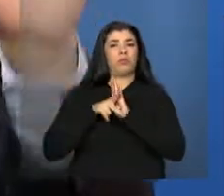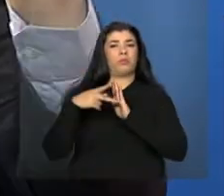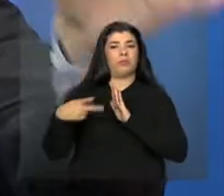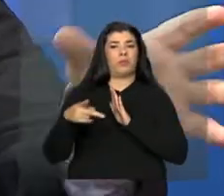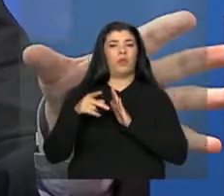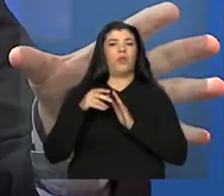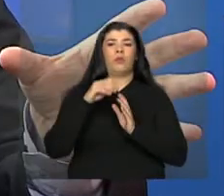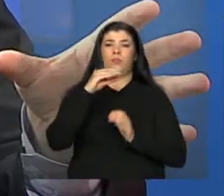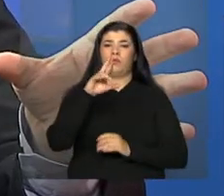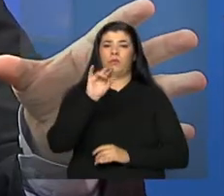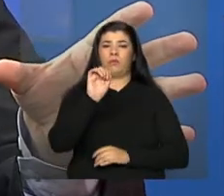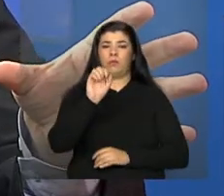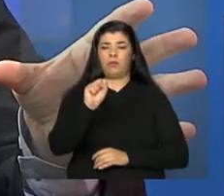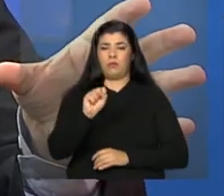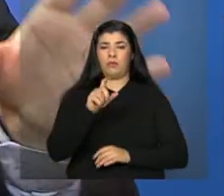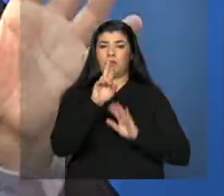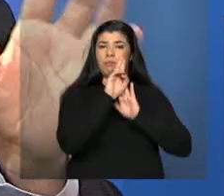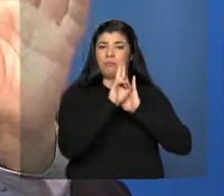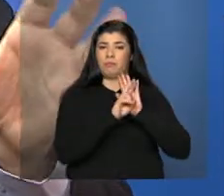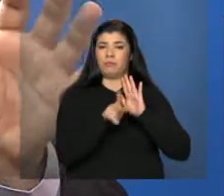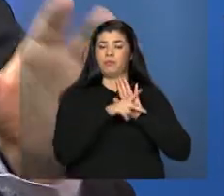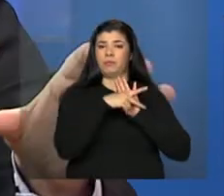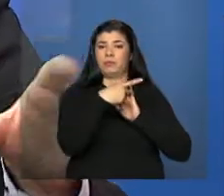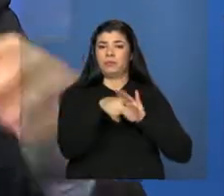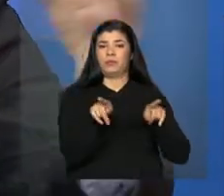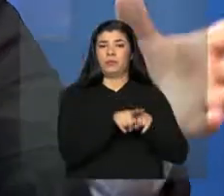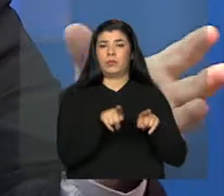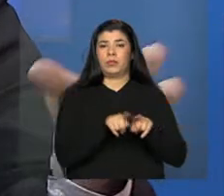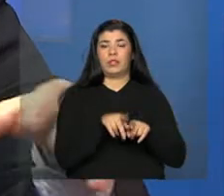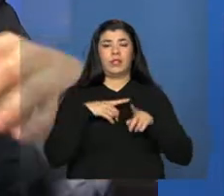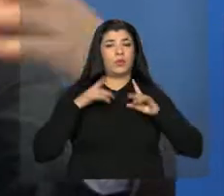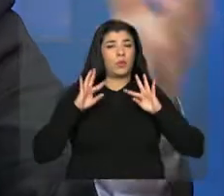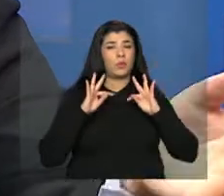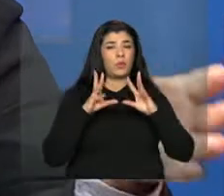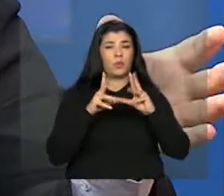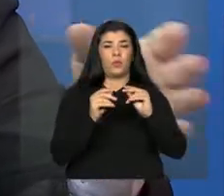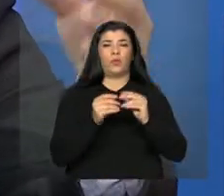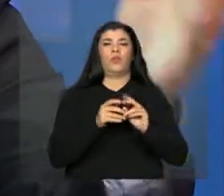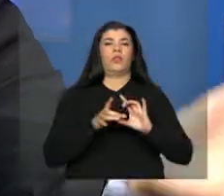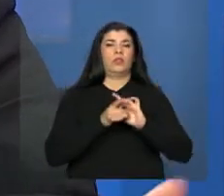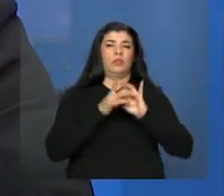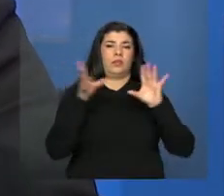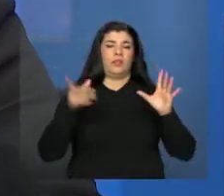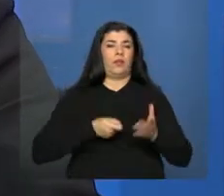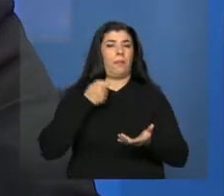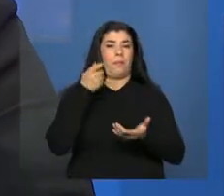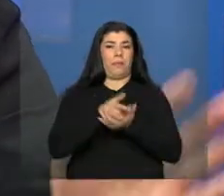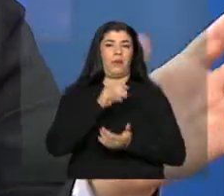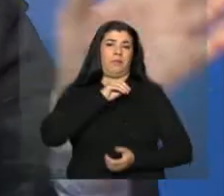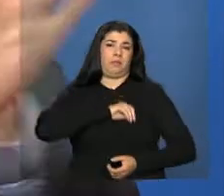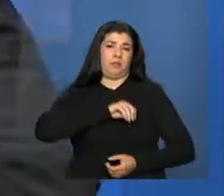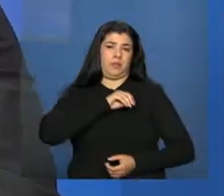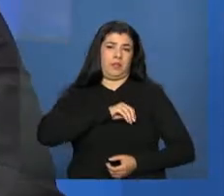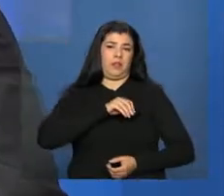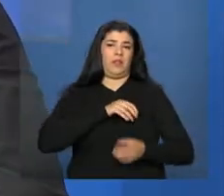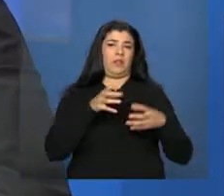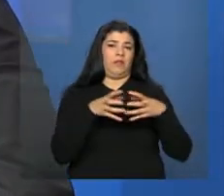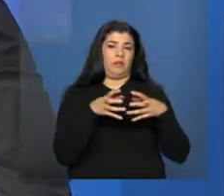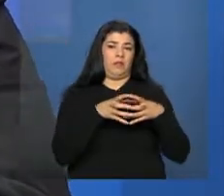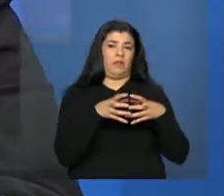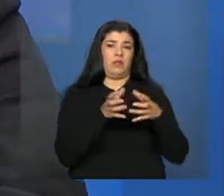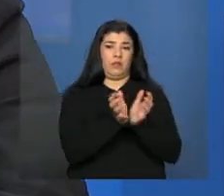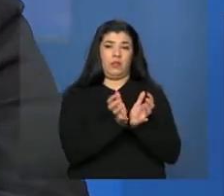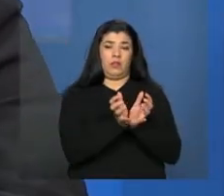regra, existe a total disponibilidade para pagamento do pessoal, dentro do percentual